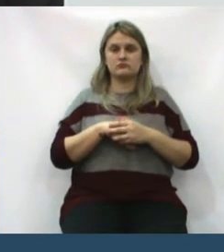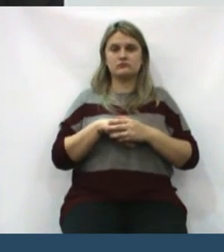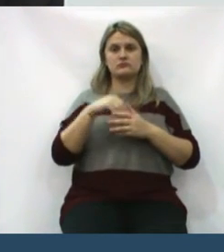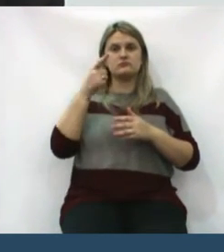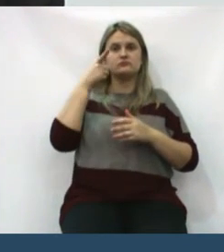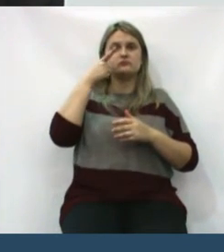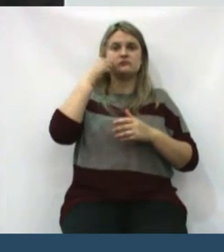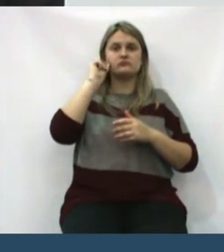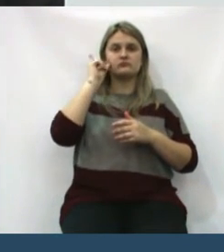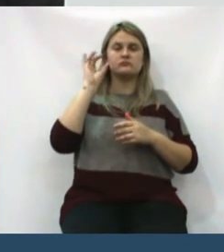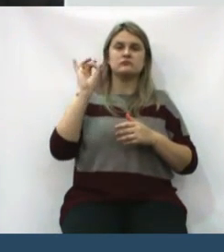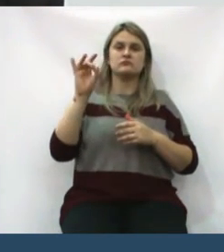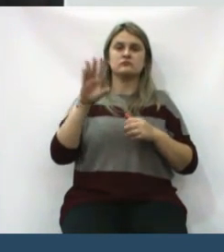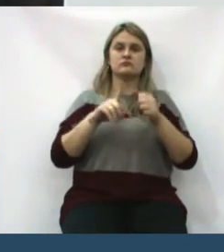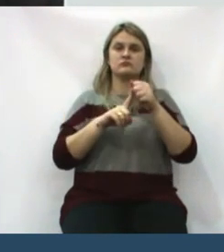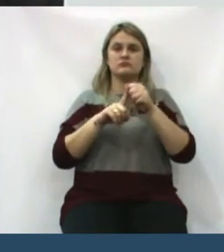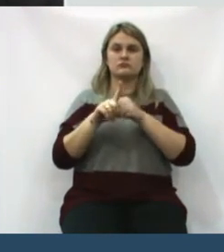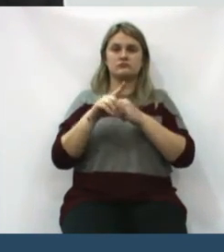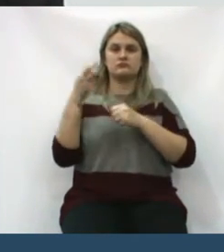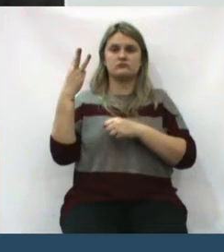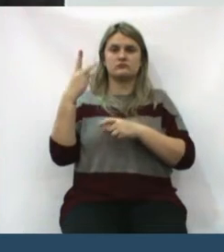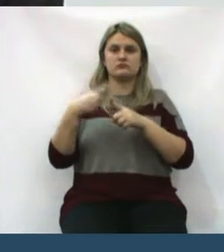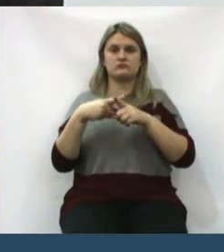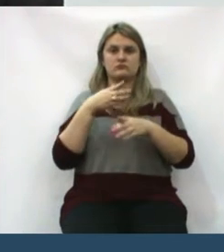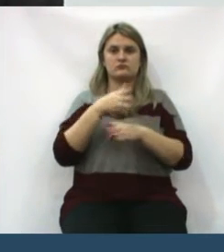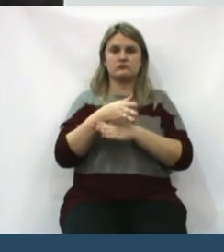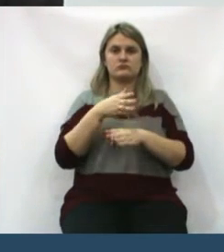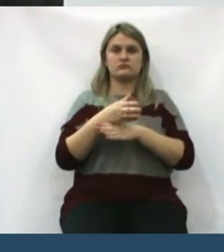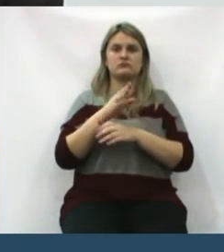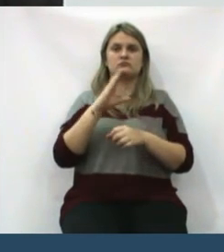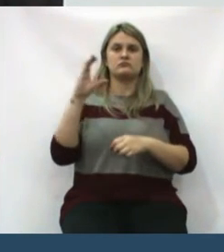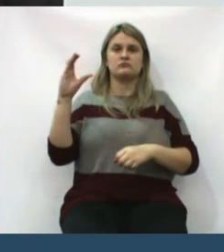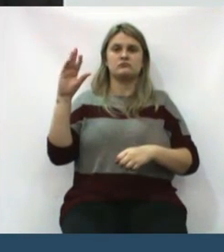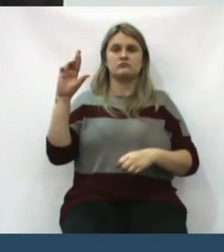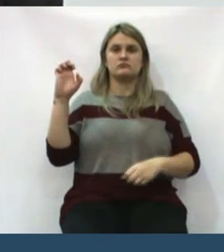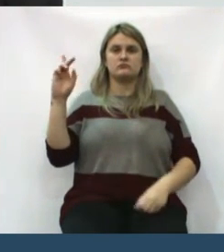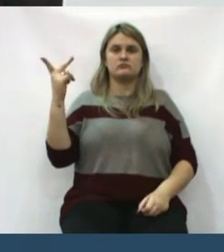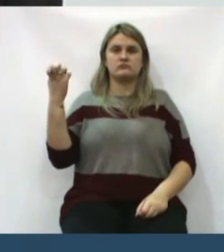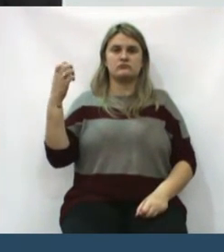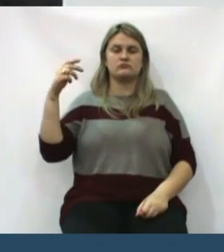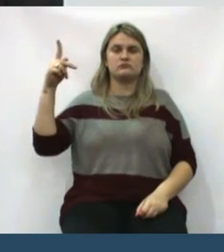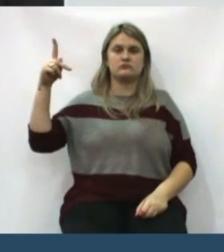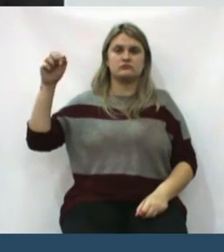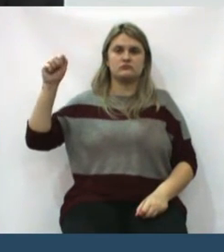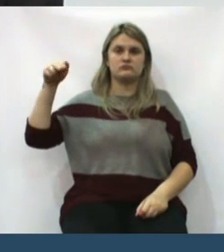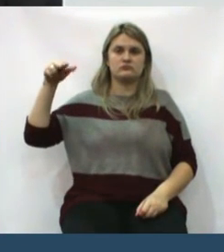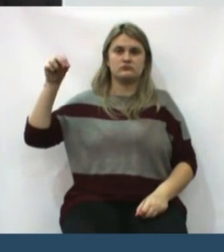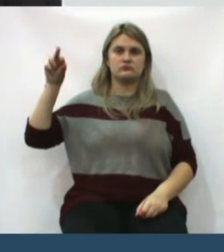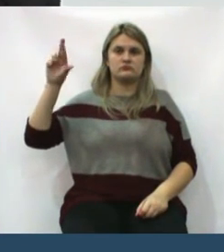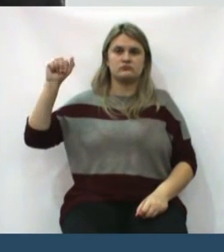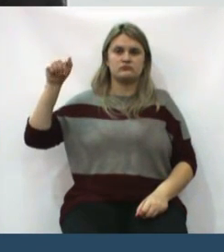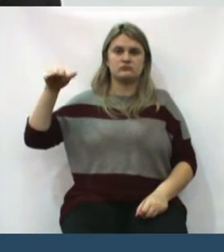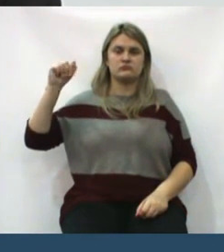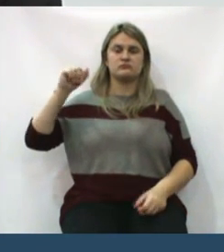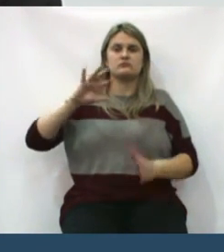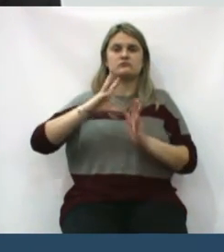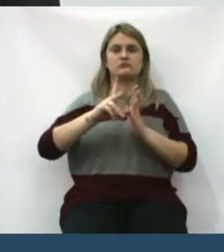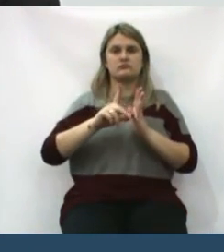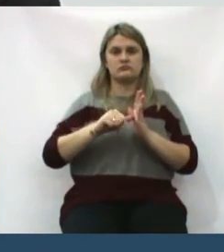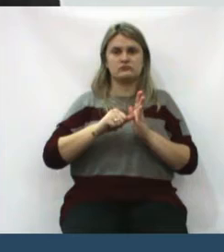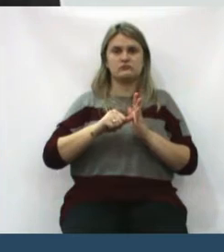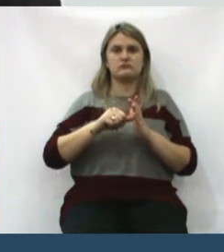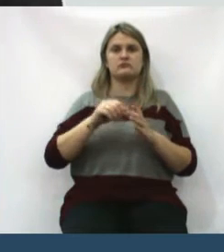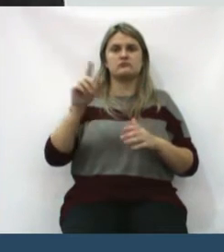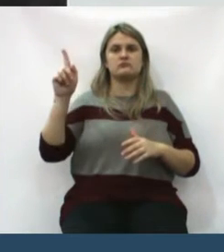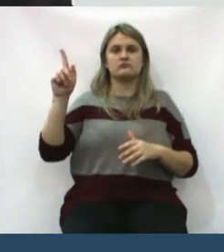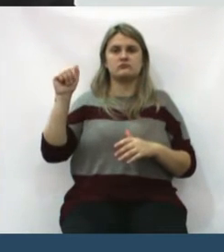Onde só no mês entravam três vezes na creche lá do Panorama e roubaram tudo. A última vez roubaram